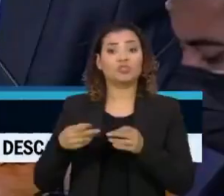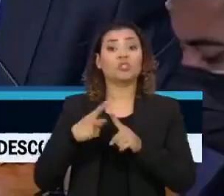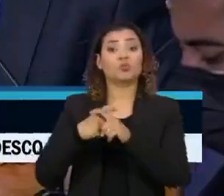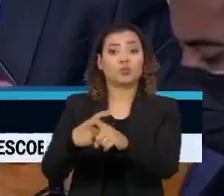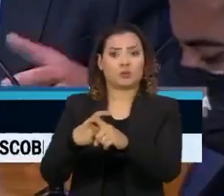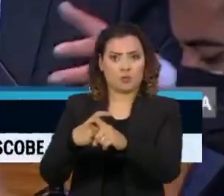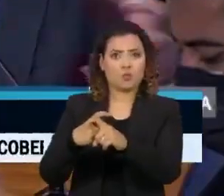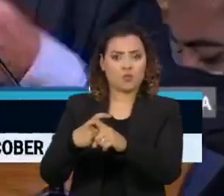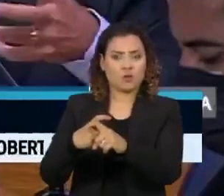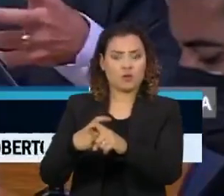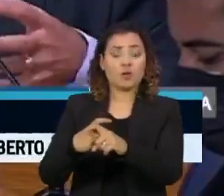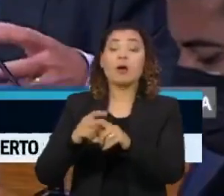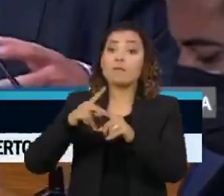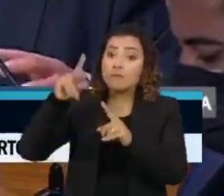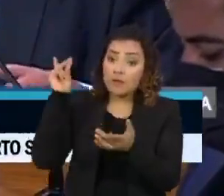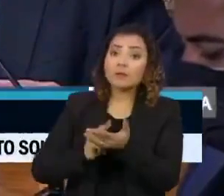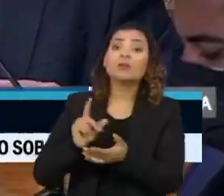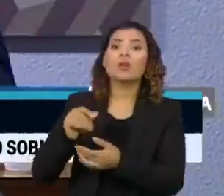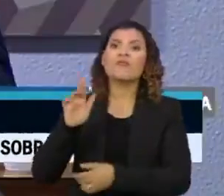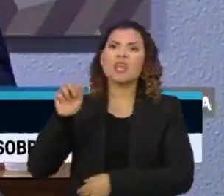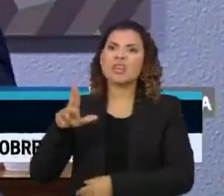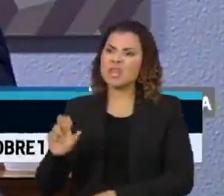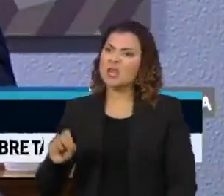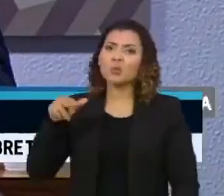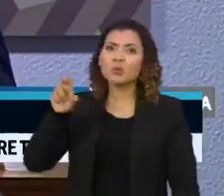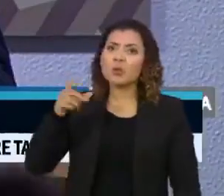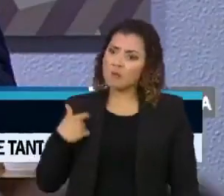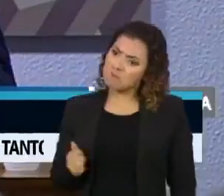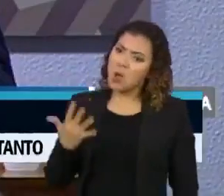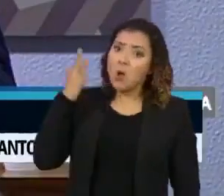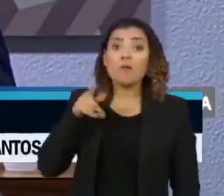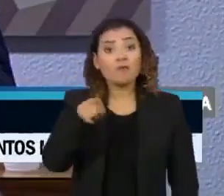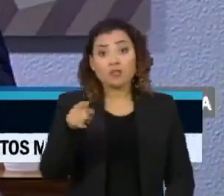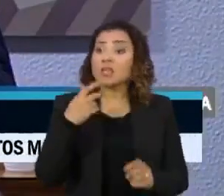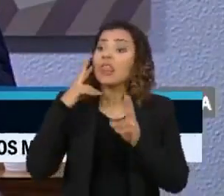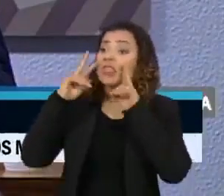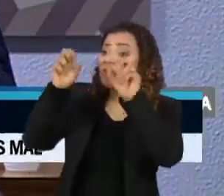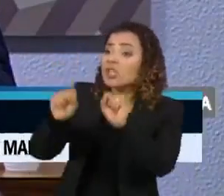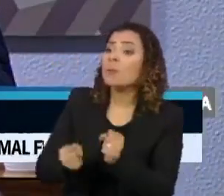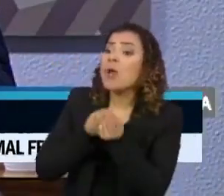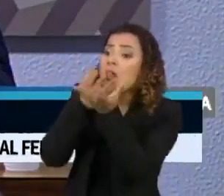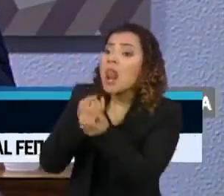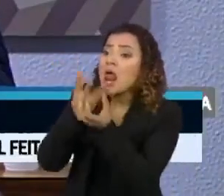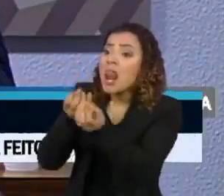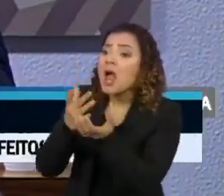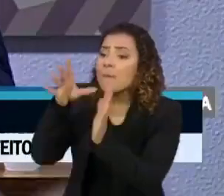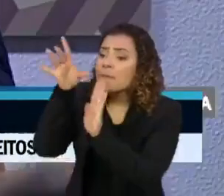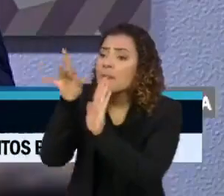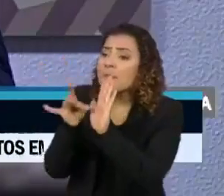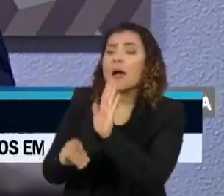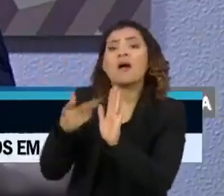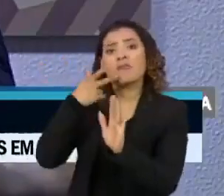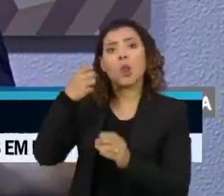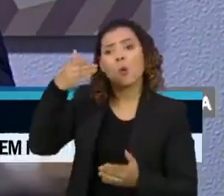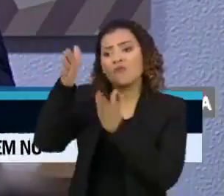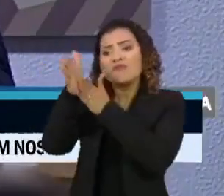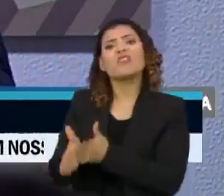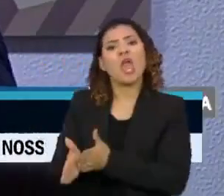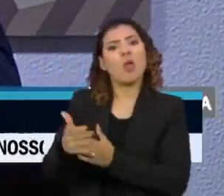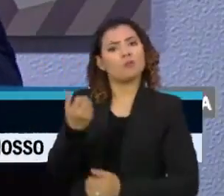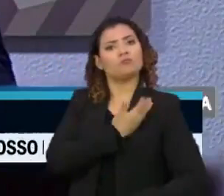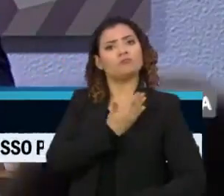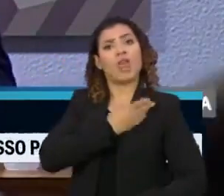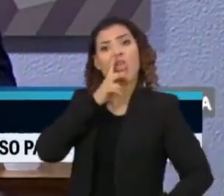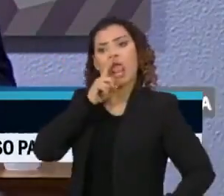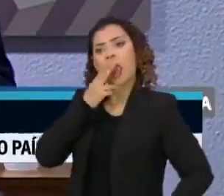O senador Fernando Bezerra reagiu. Quando testemunhou a seu favor, Goring expressou a sua lealdade para